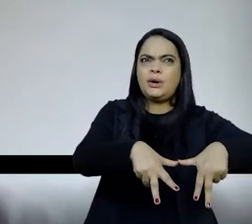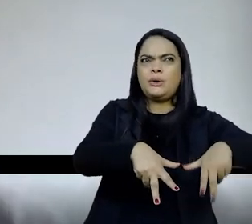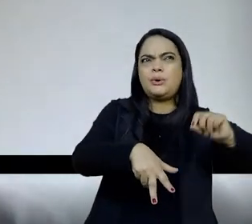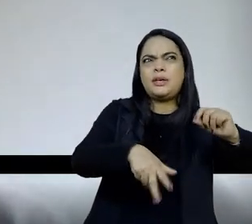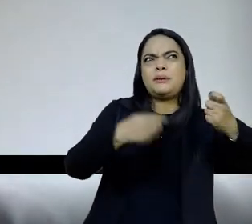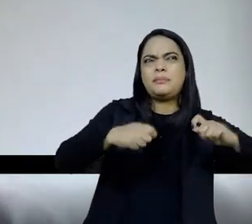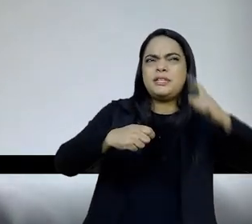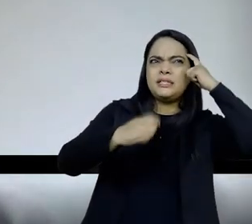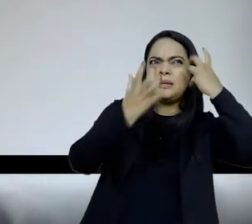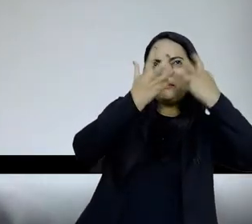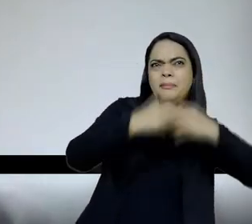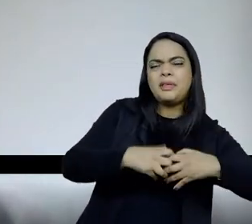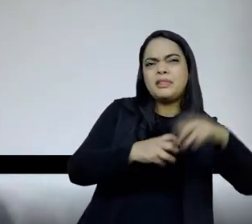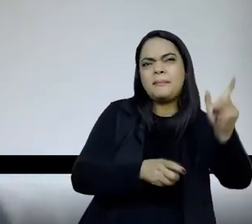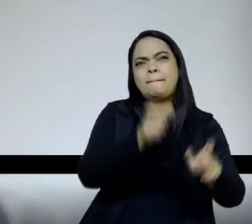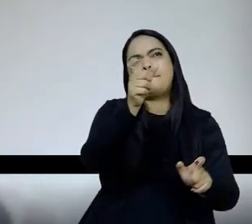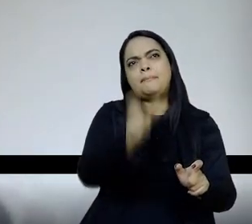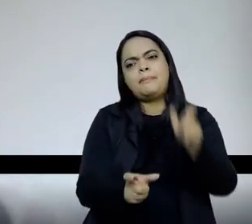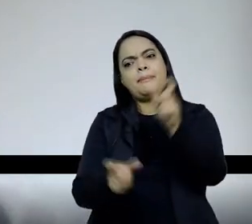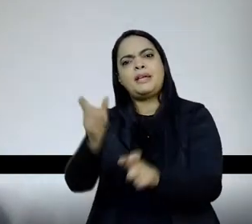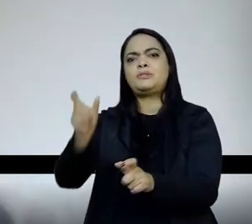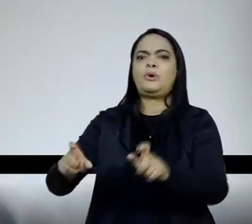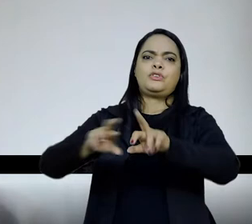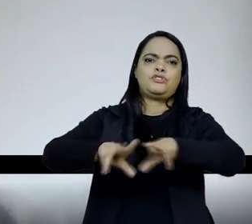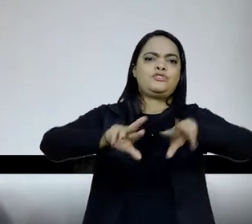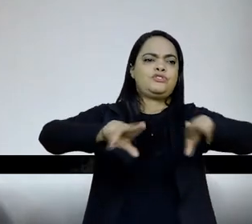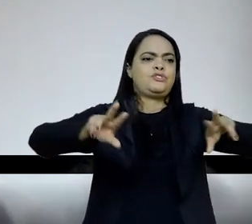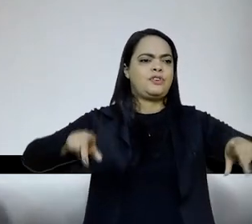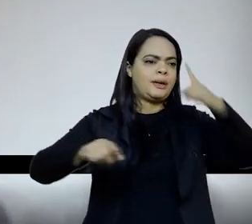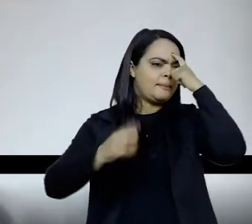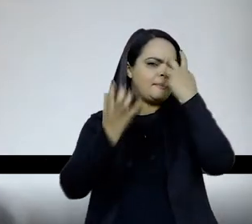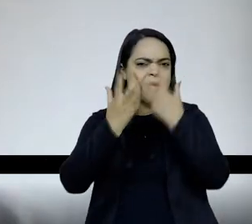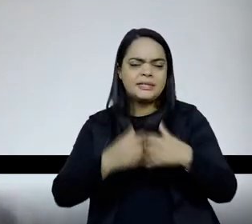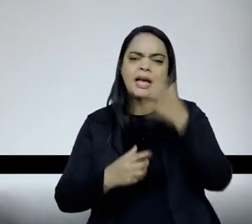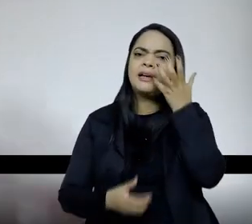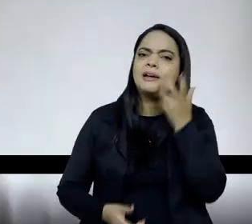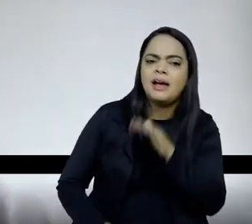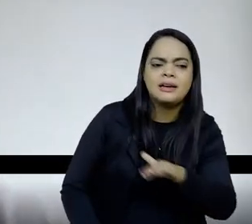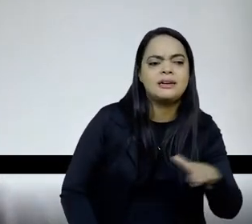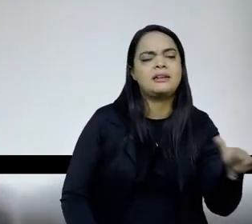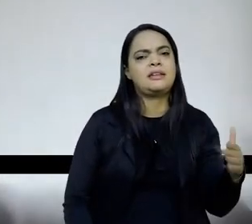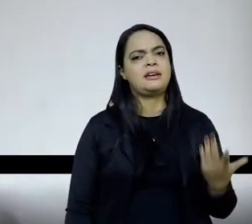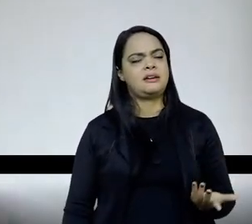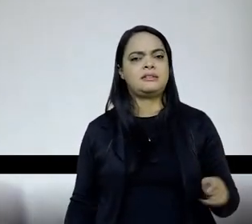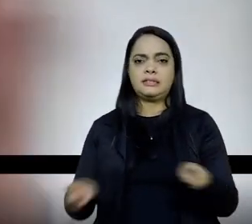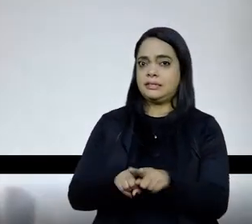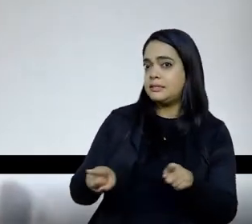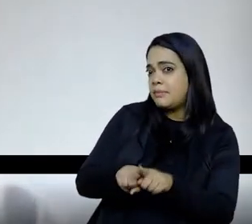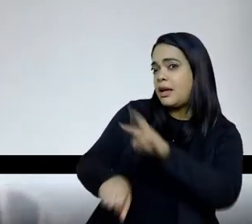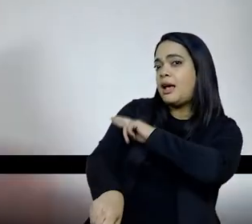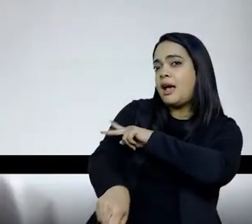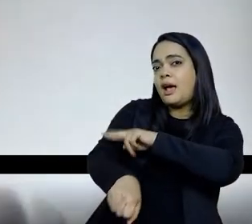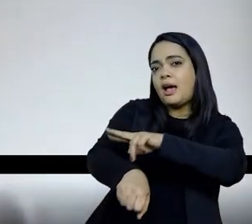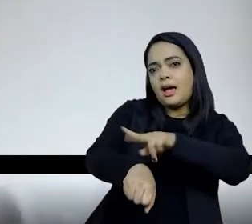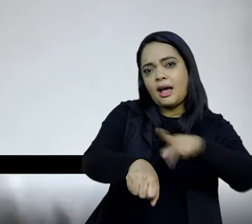a tem que pensar esses diversos sujeitos e pensar as crianças generificadas, pensar a questão das raças no